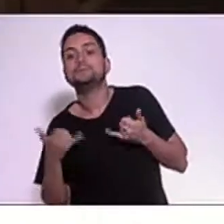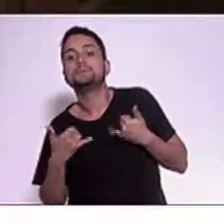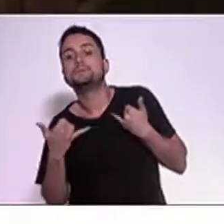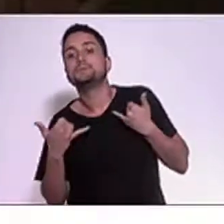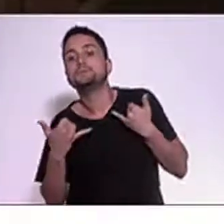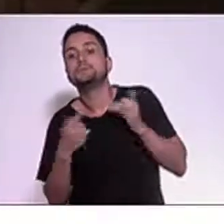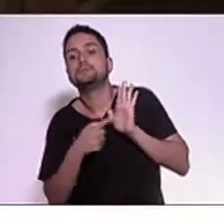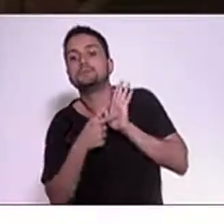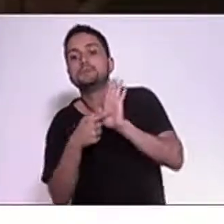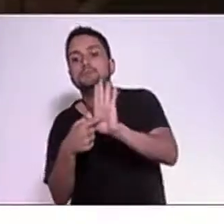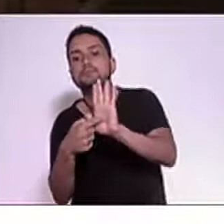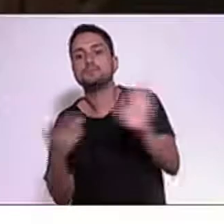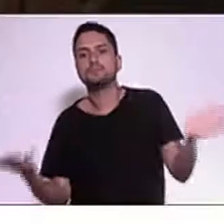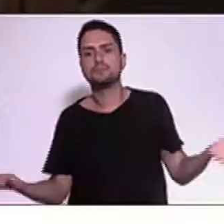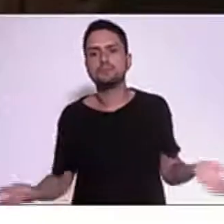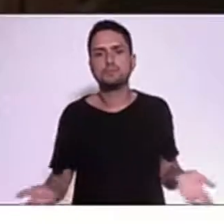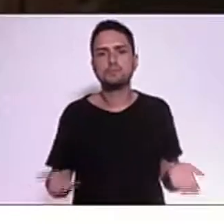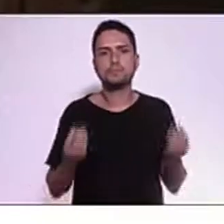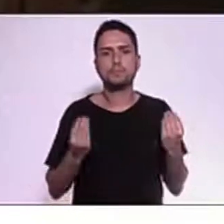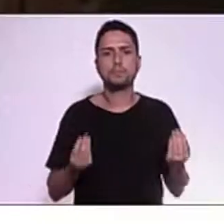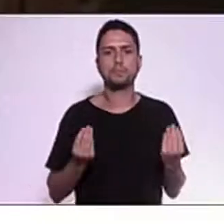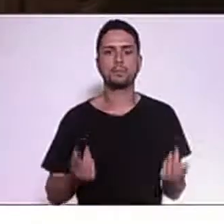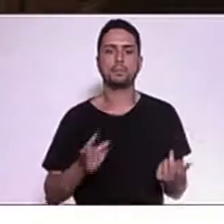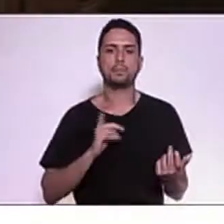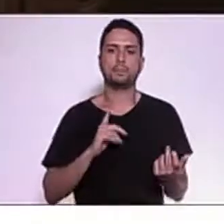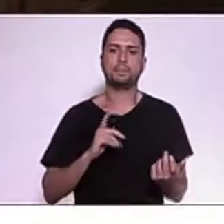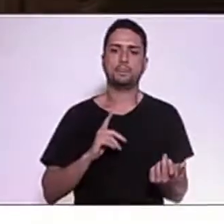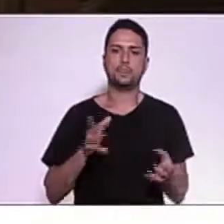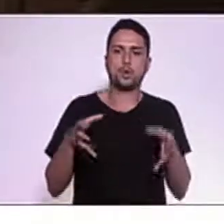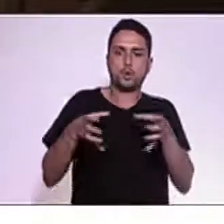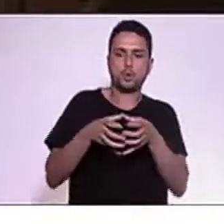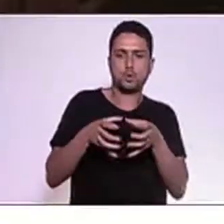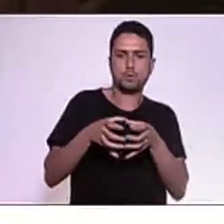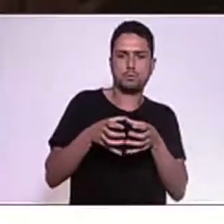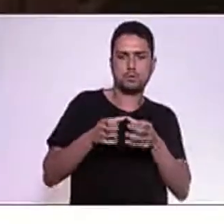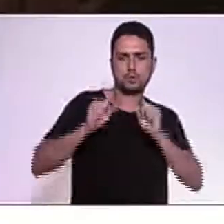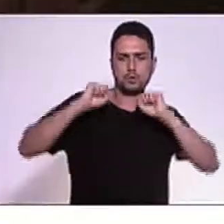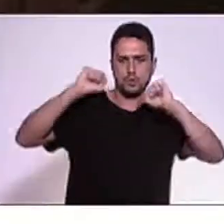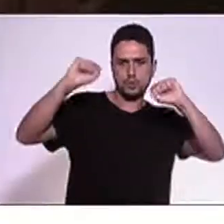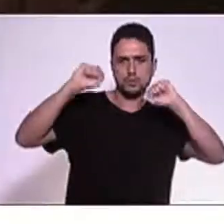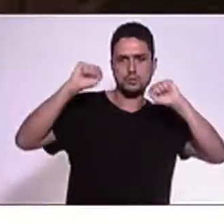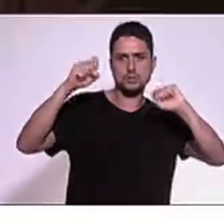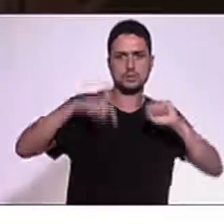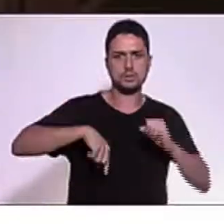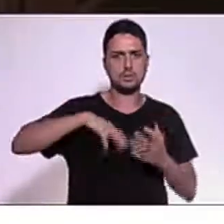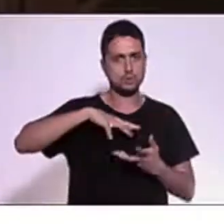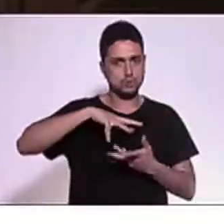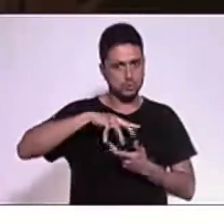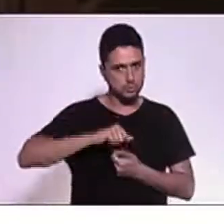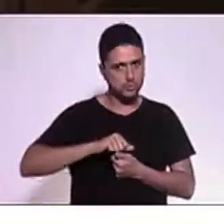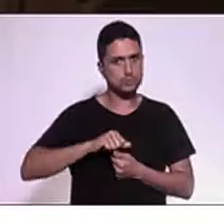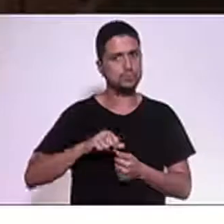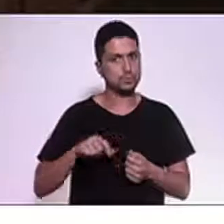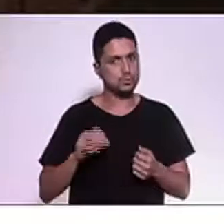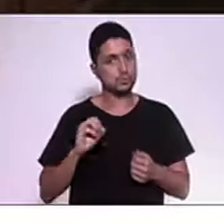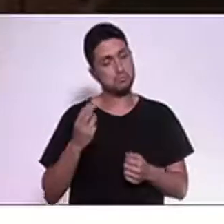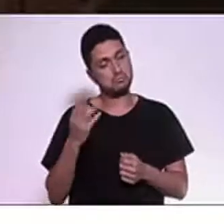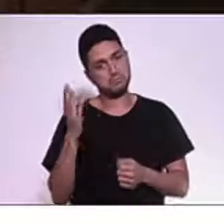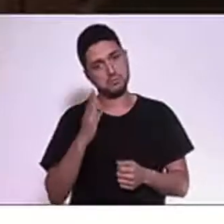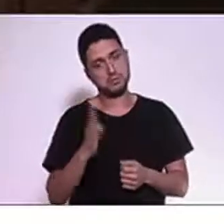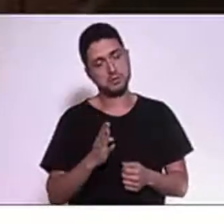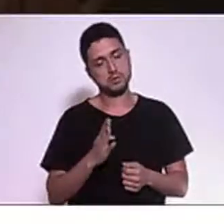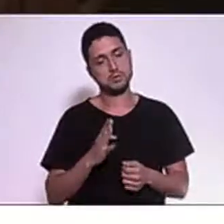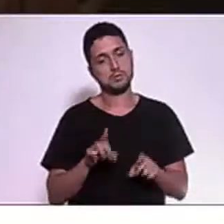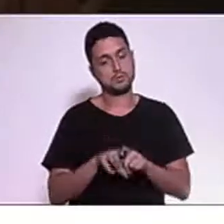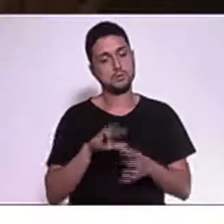diante do que é a maior torcida do Brasil e, quiçá, do mundo. Ou seja, se ajoelhou diante